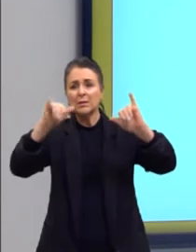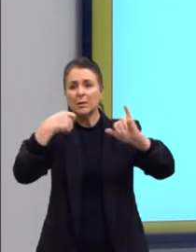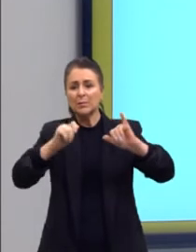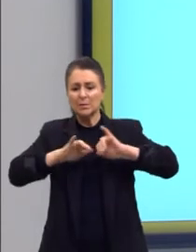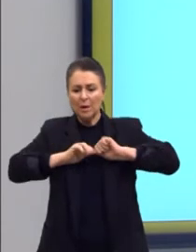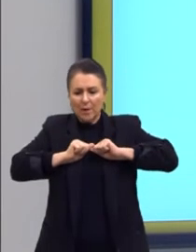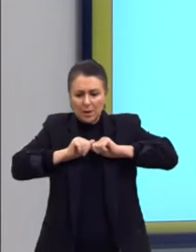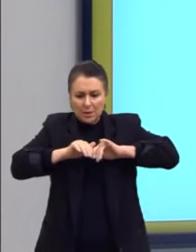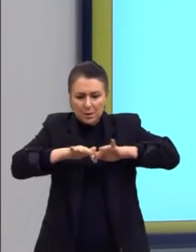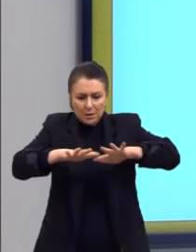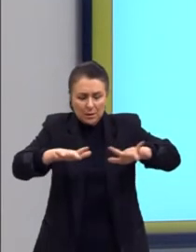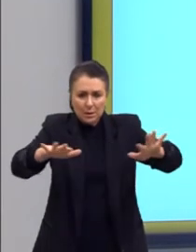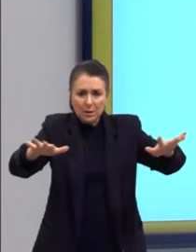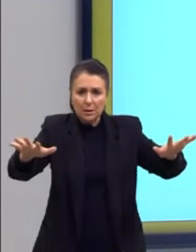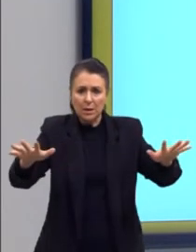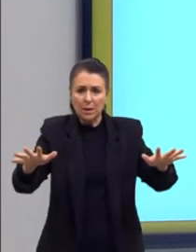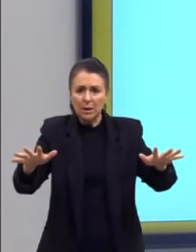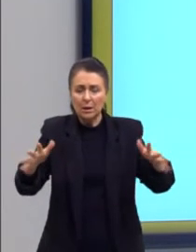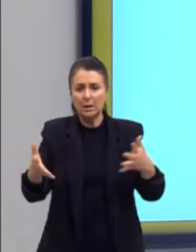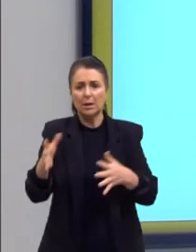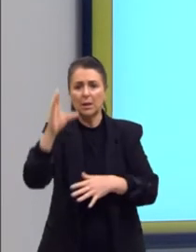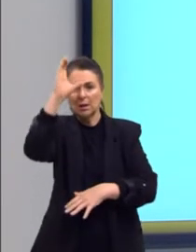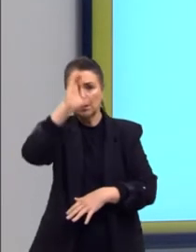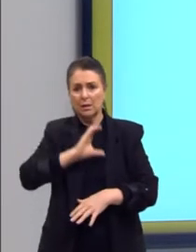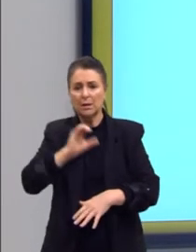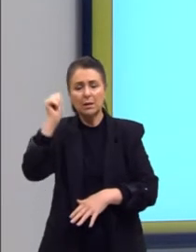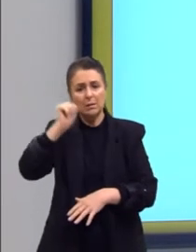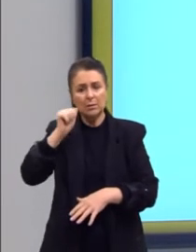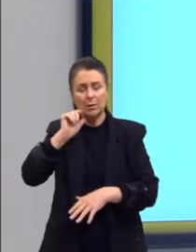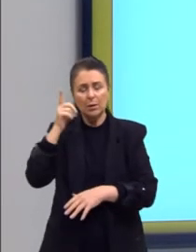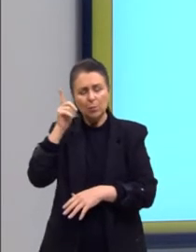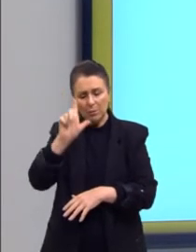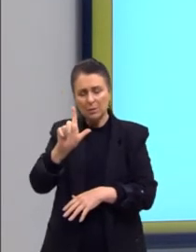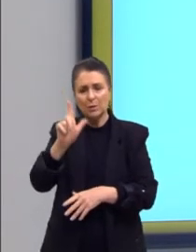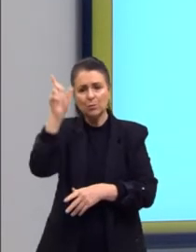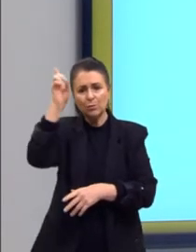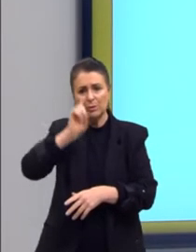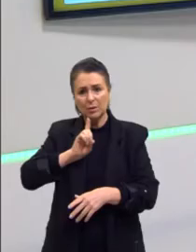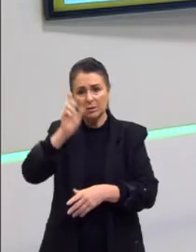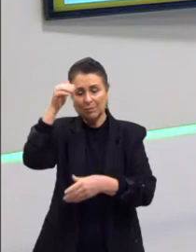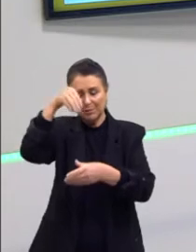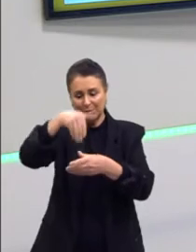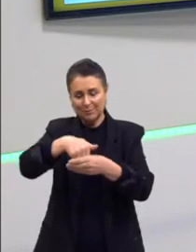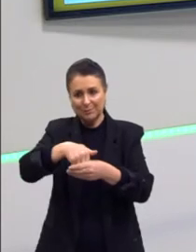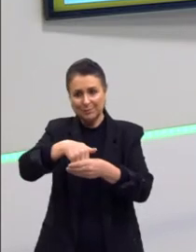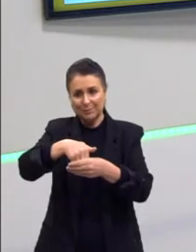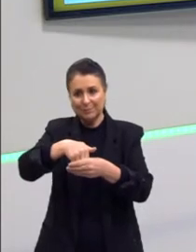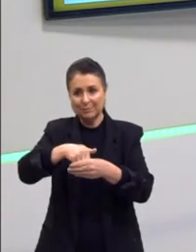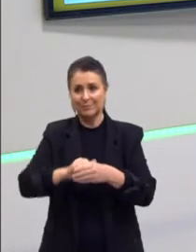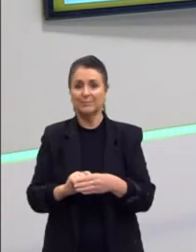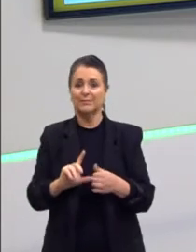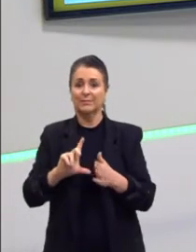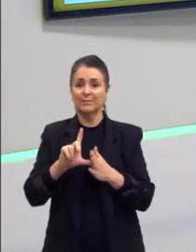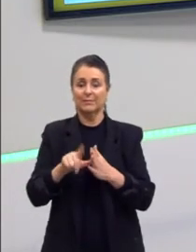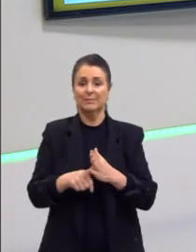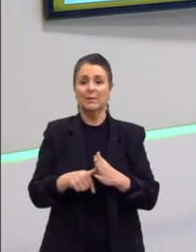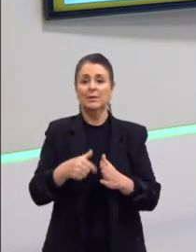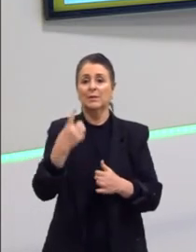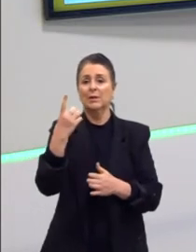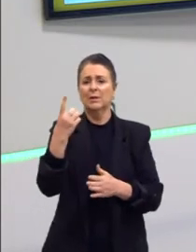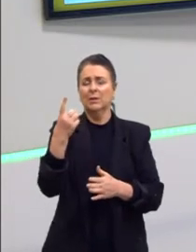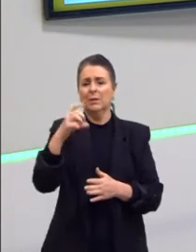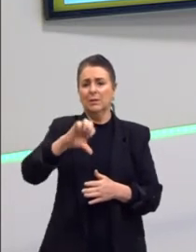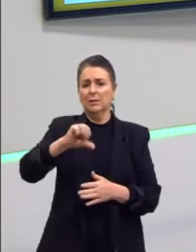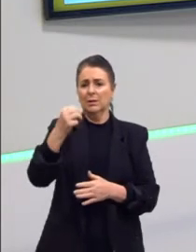essas campanhas das mulheres para conquistarem o direito ao voto. Depois, gente, de 34,